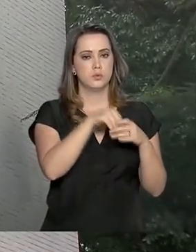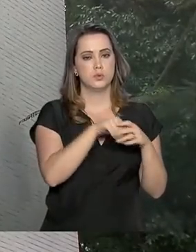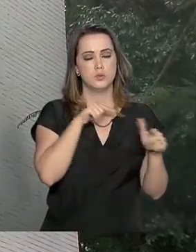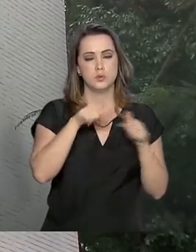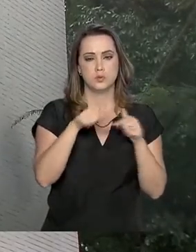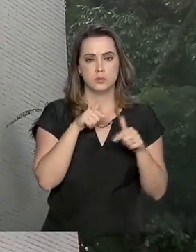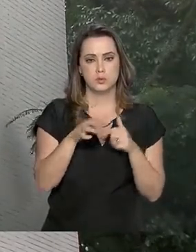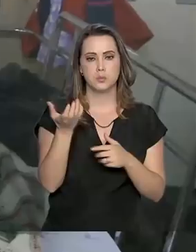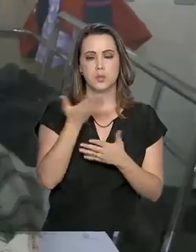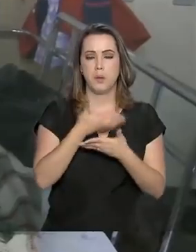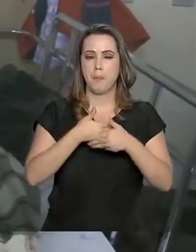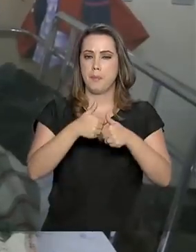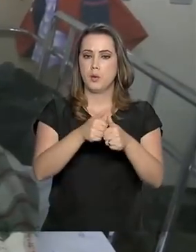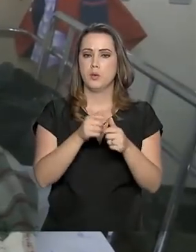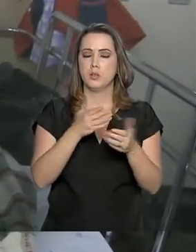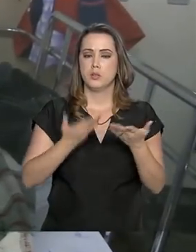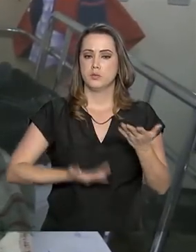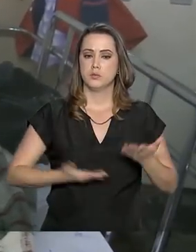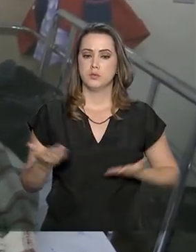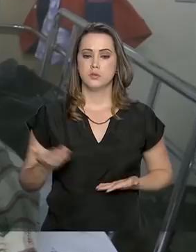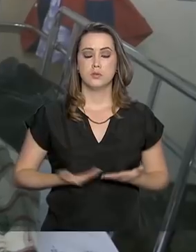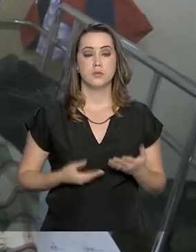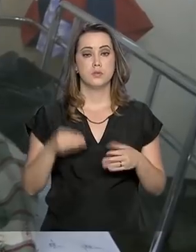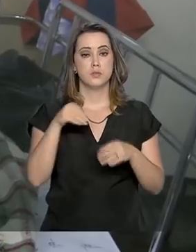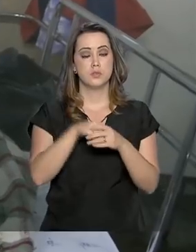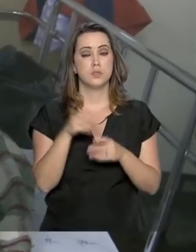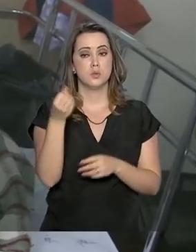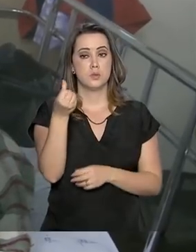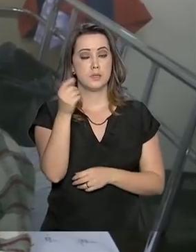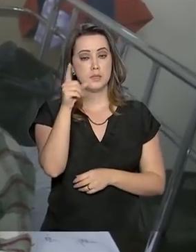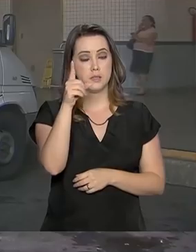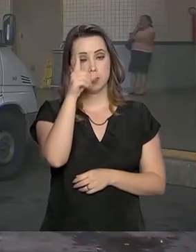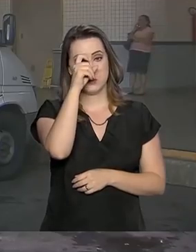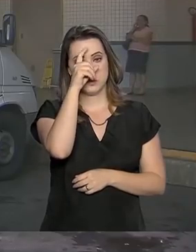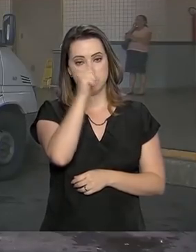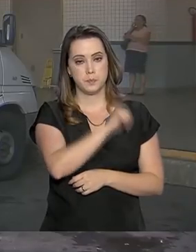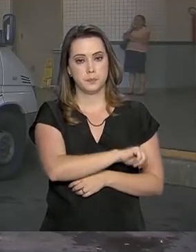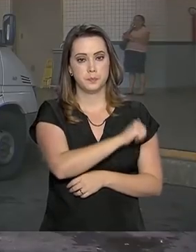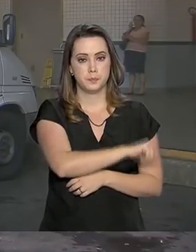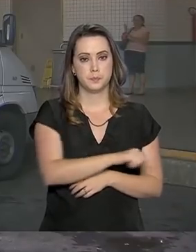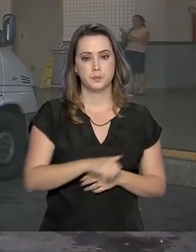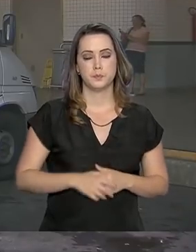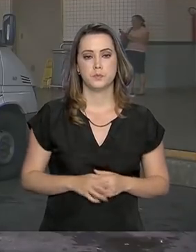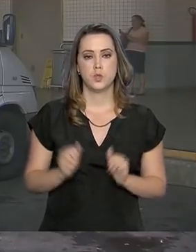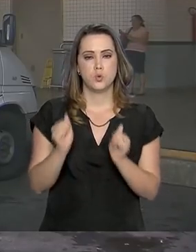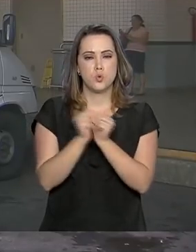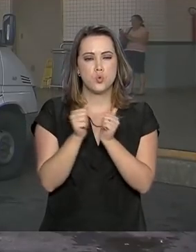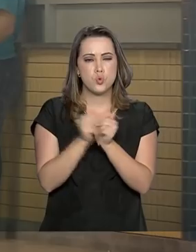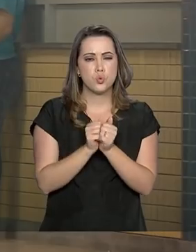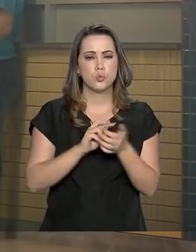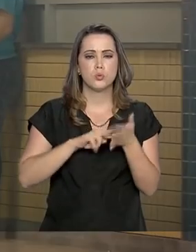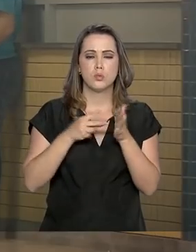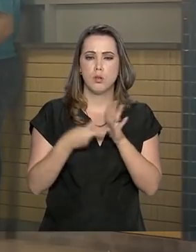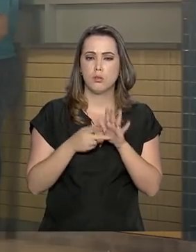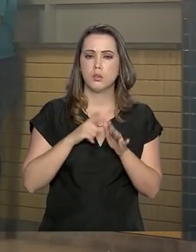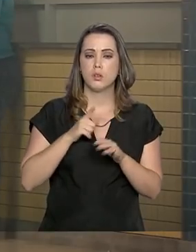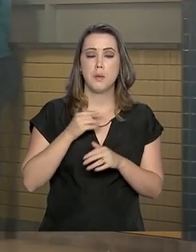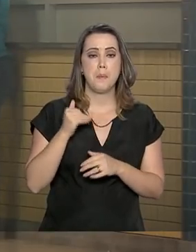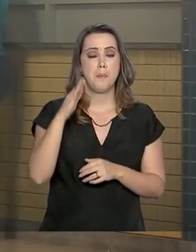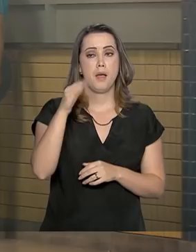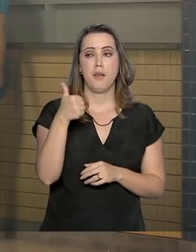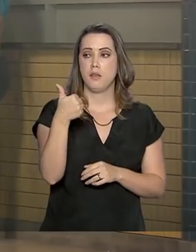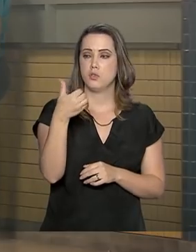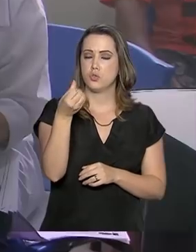ação que pretende aprimorar o serviço prestado pelos seis hospitais federais do Rio de Janeiro. Juntos, eles possuem 1